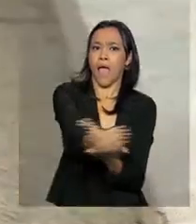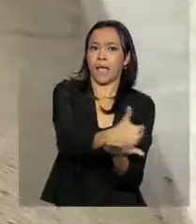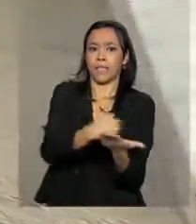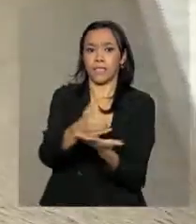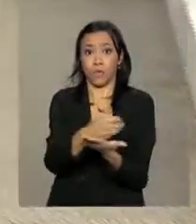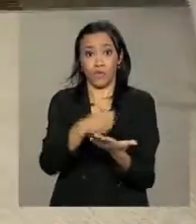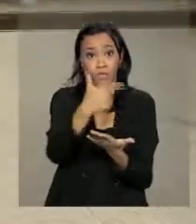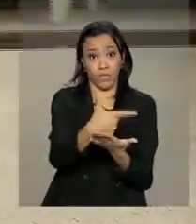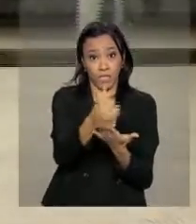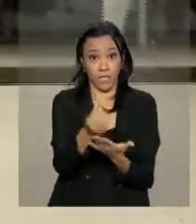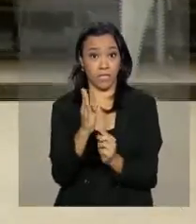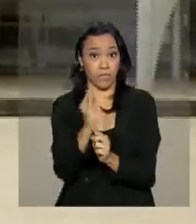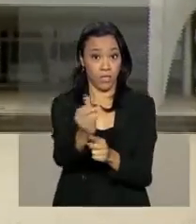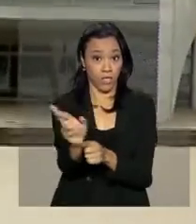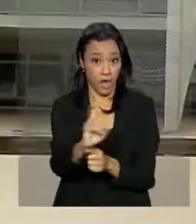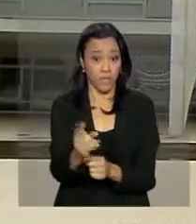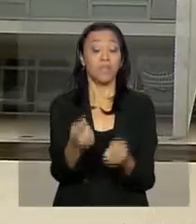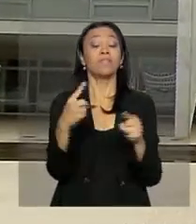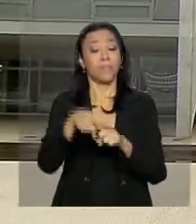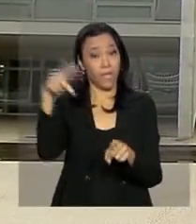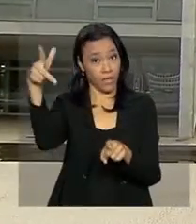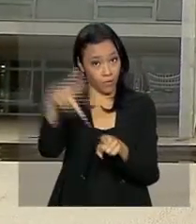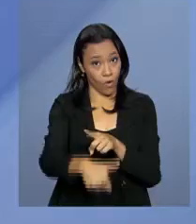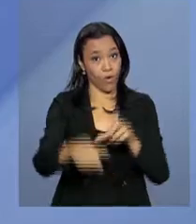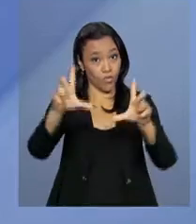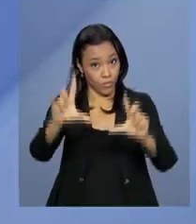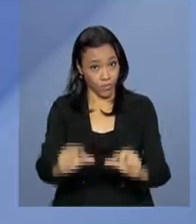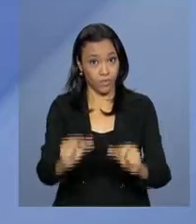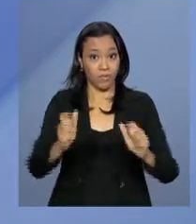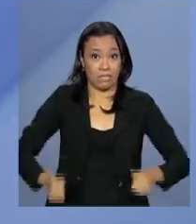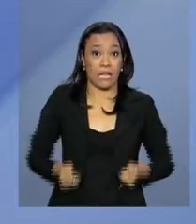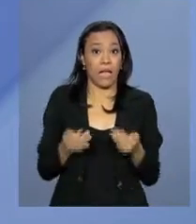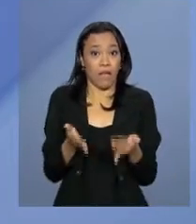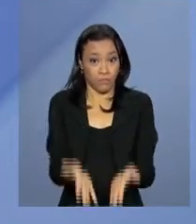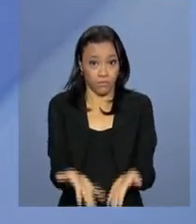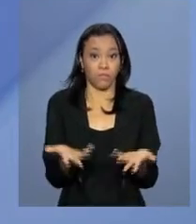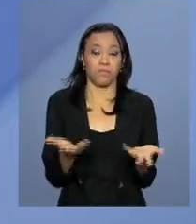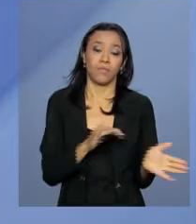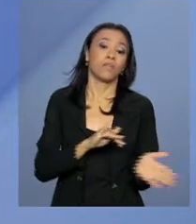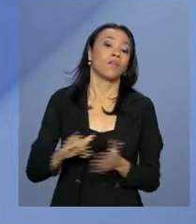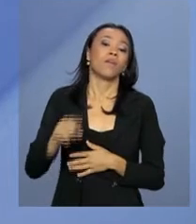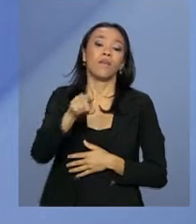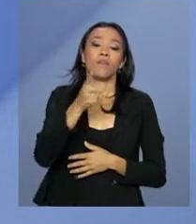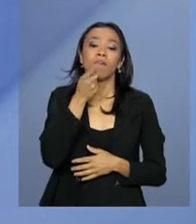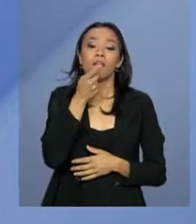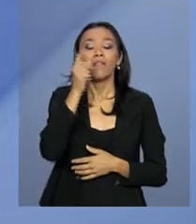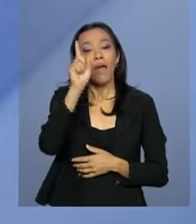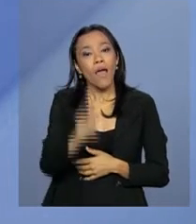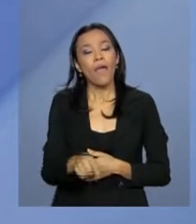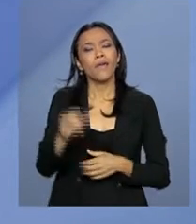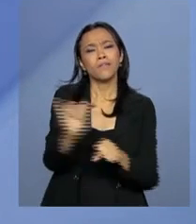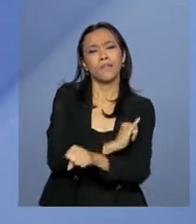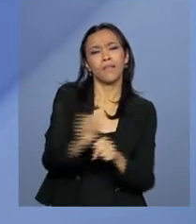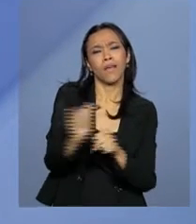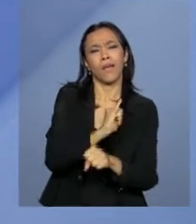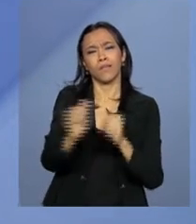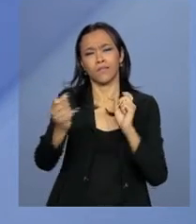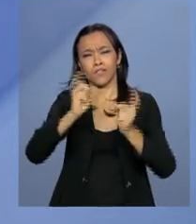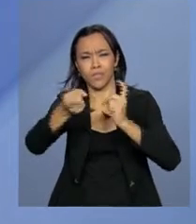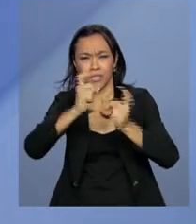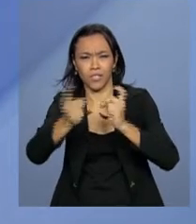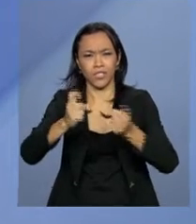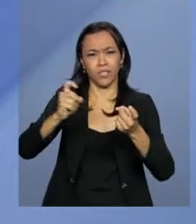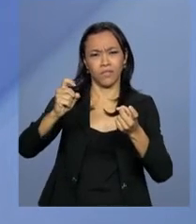reais. Também estão previstos cortes nos gastos. São medidas administrativas, medidas